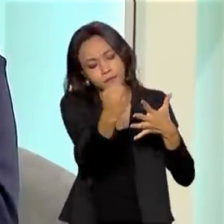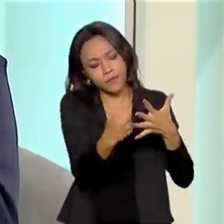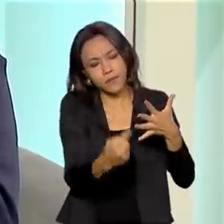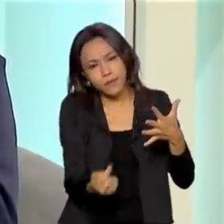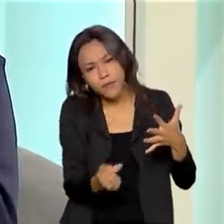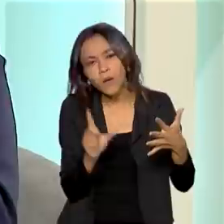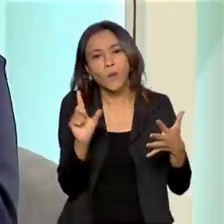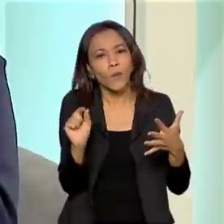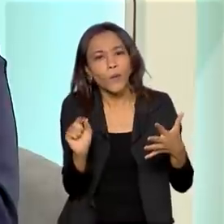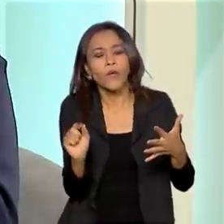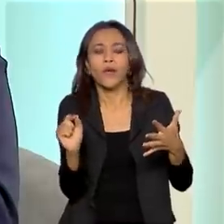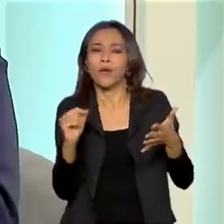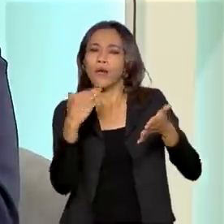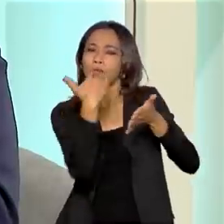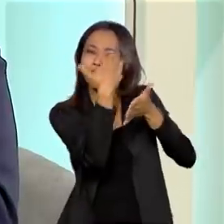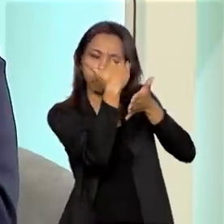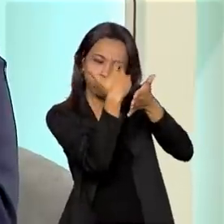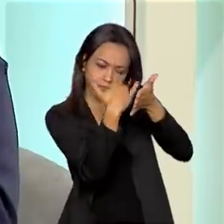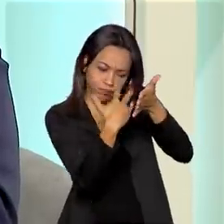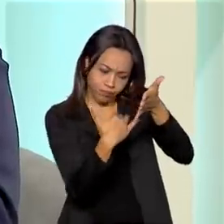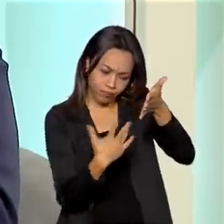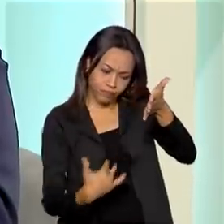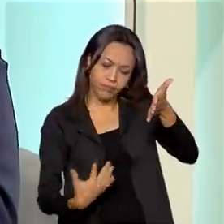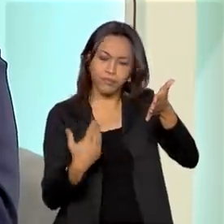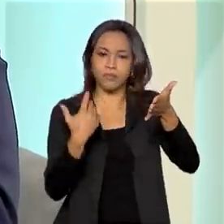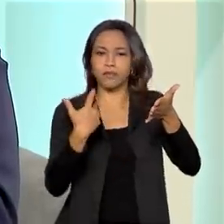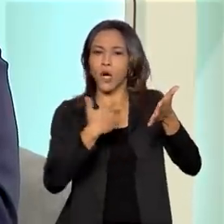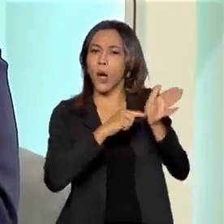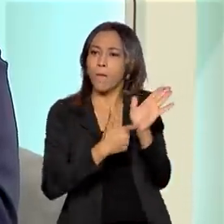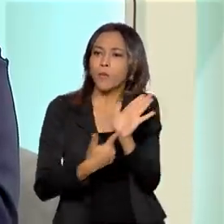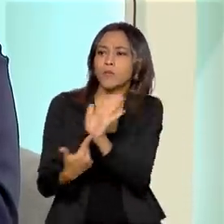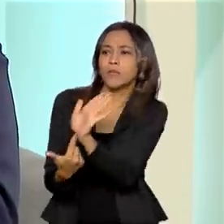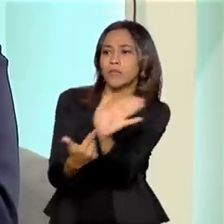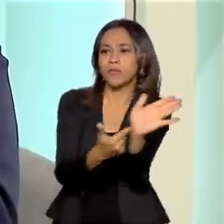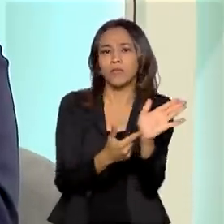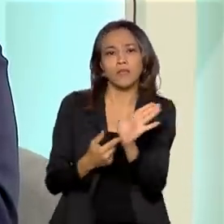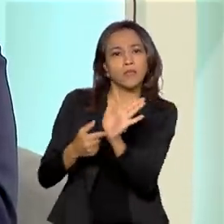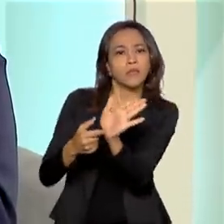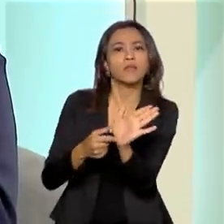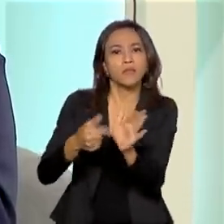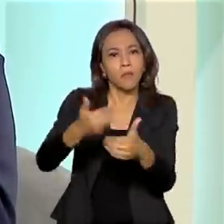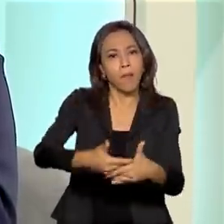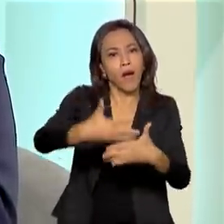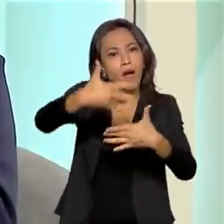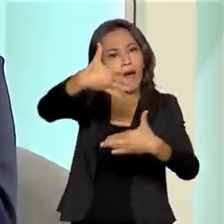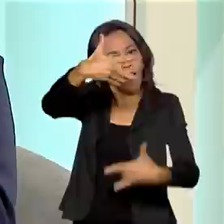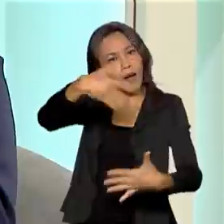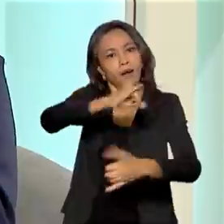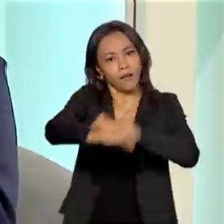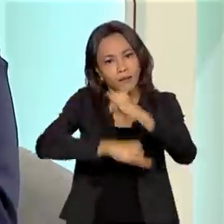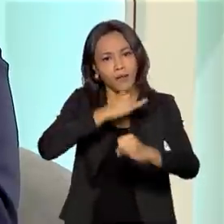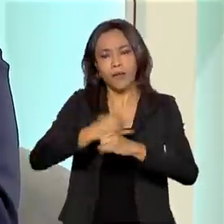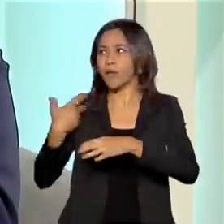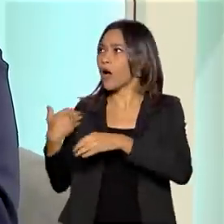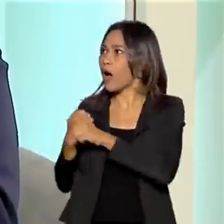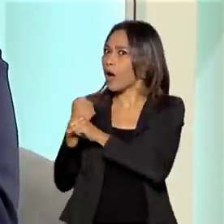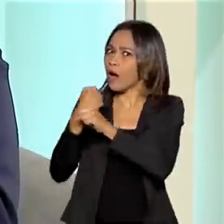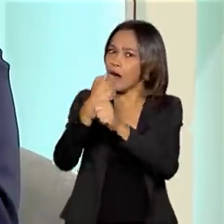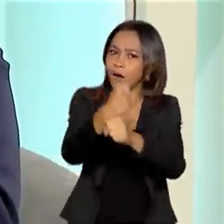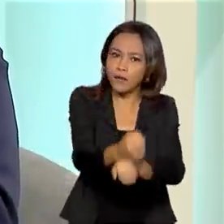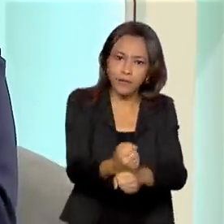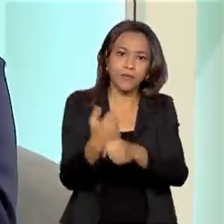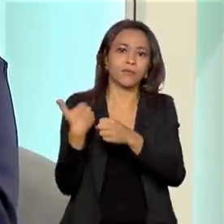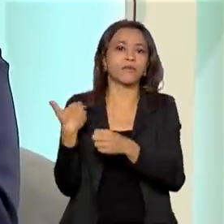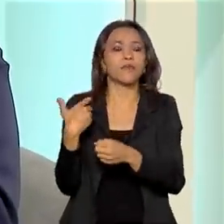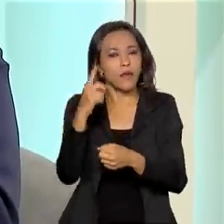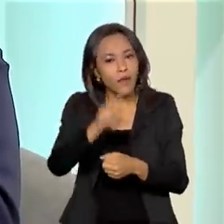conteúdos para que se possa disponibilizar em mídias sociais, desenvolvidos ao longo de anos. Que é o